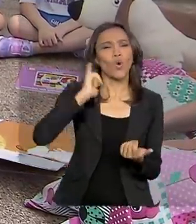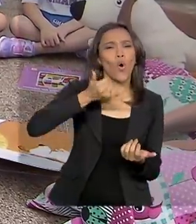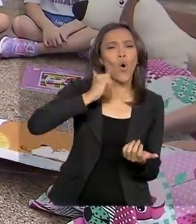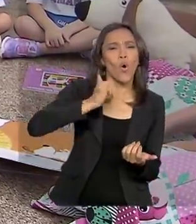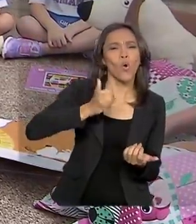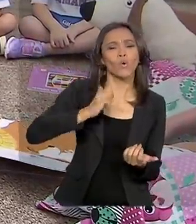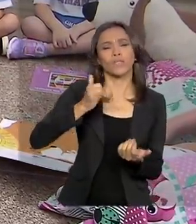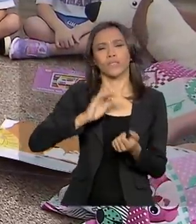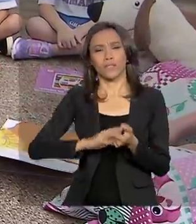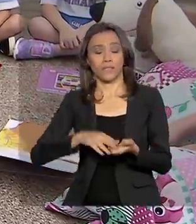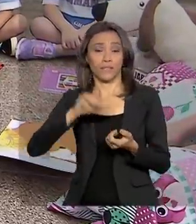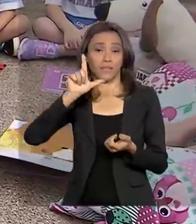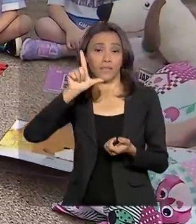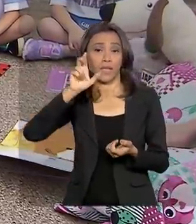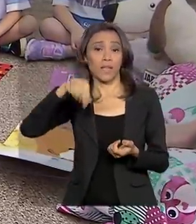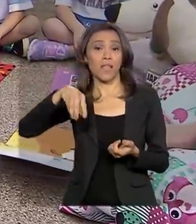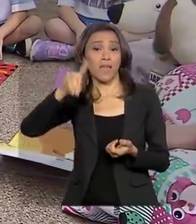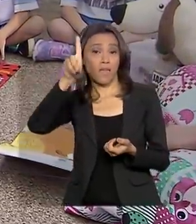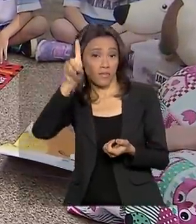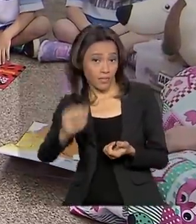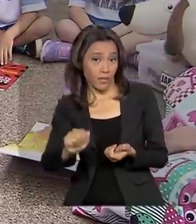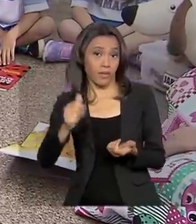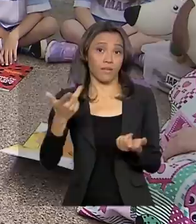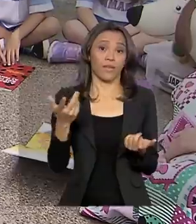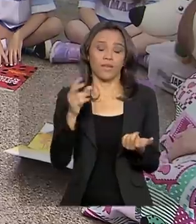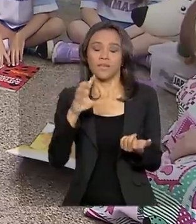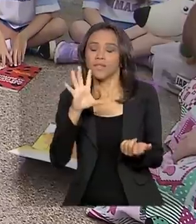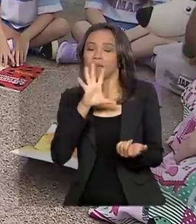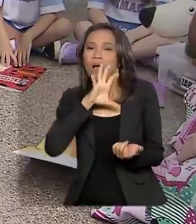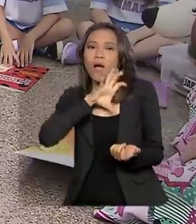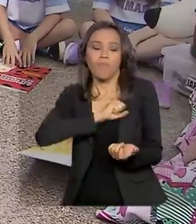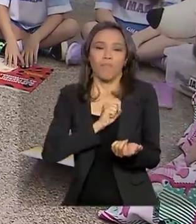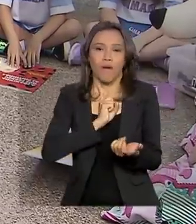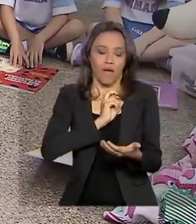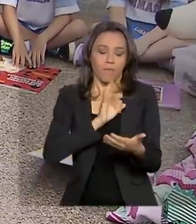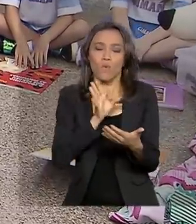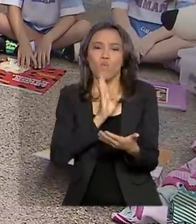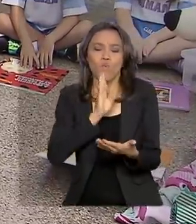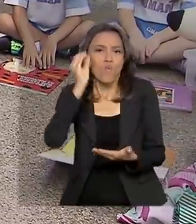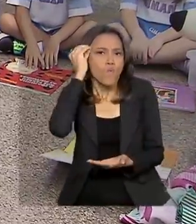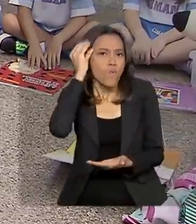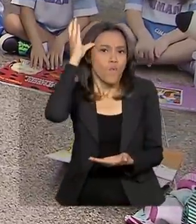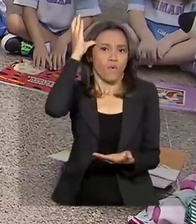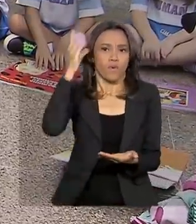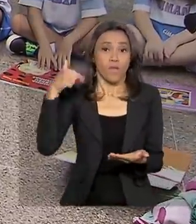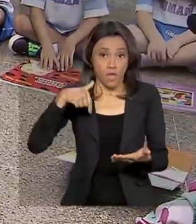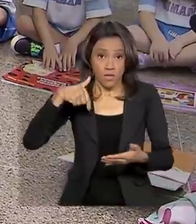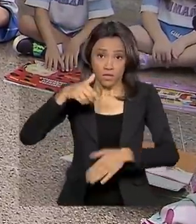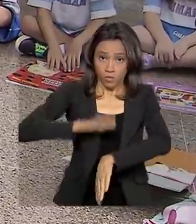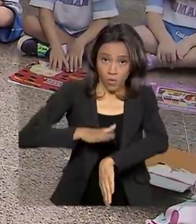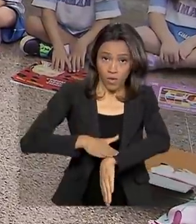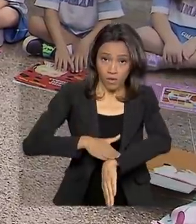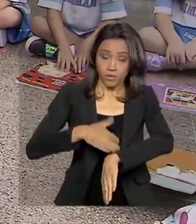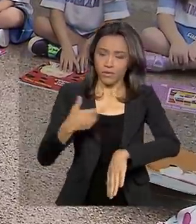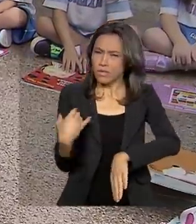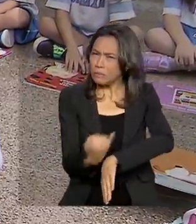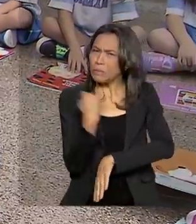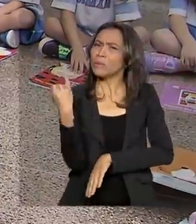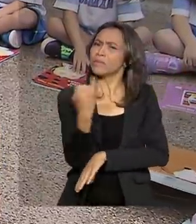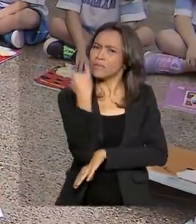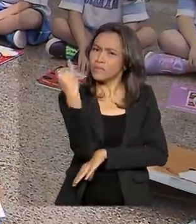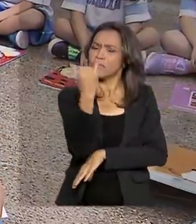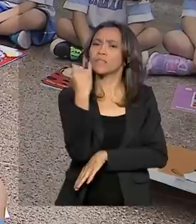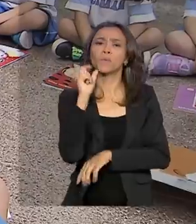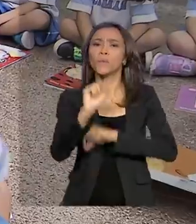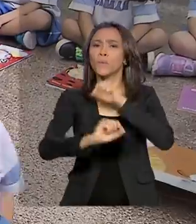fábulas e lendas. E assim despertar o gosto pelo conhecimento. Momentos como esse são muito importantes